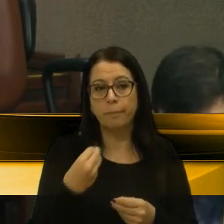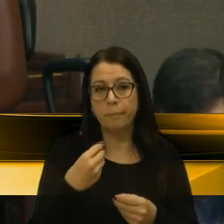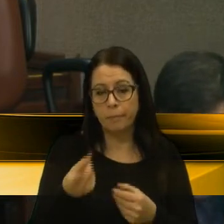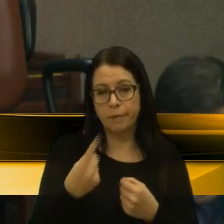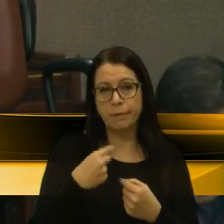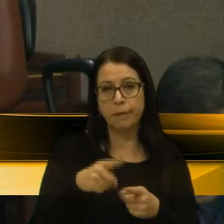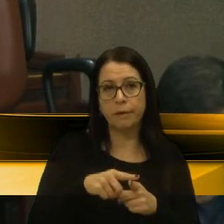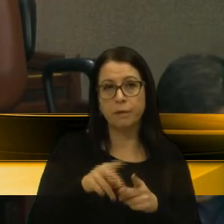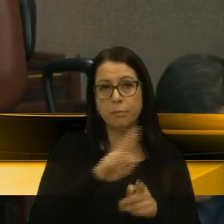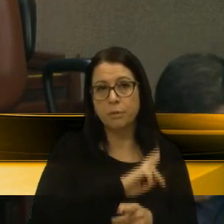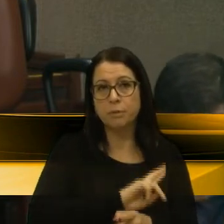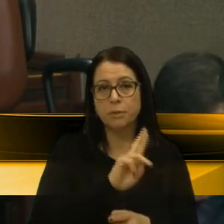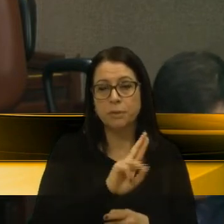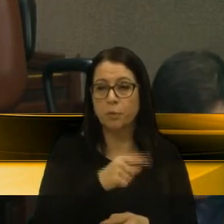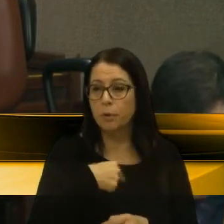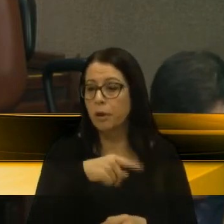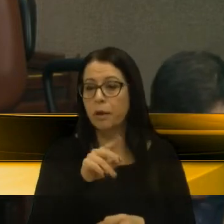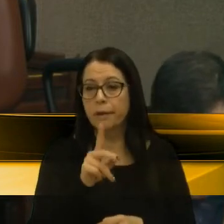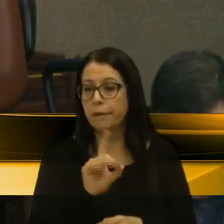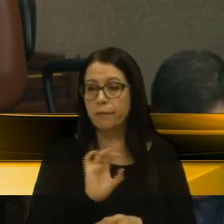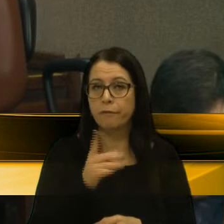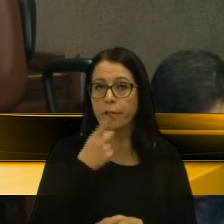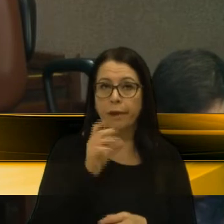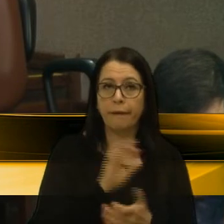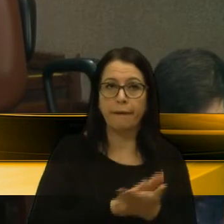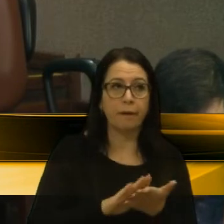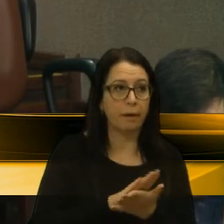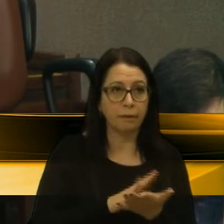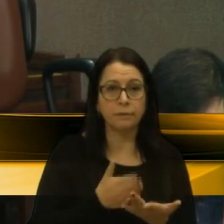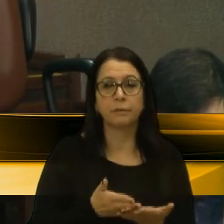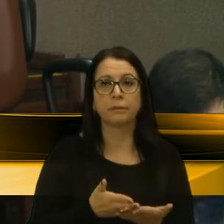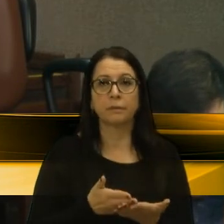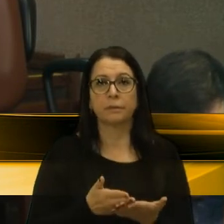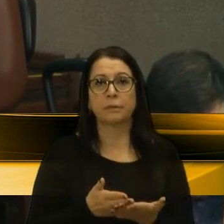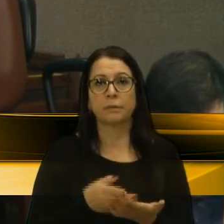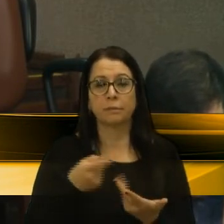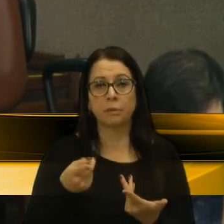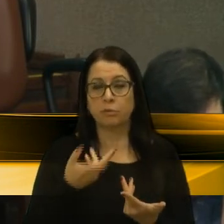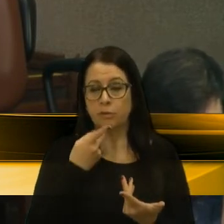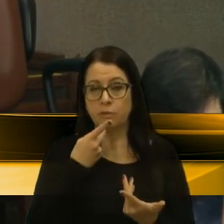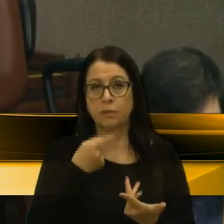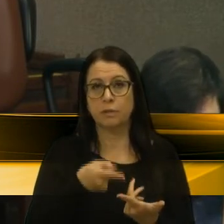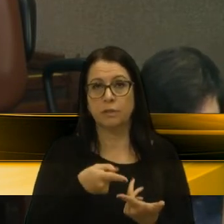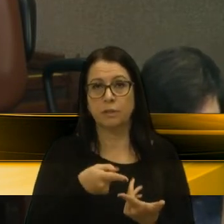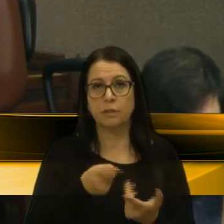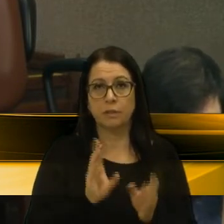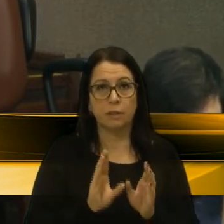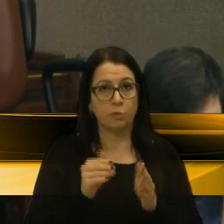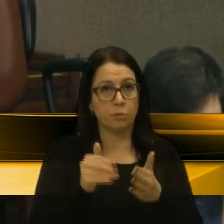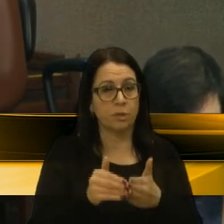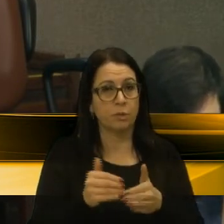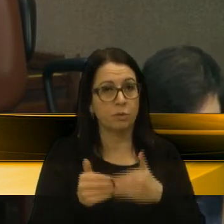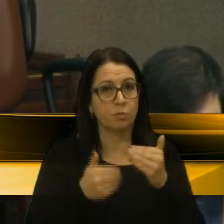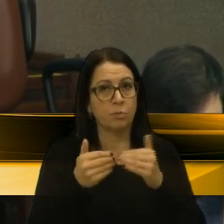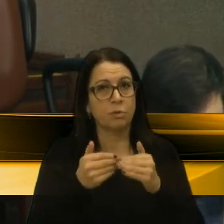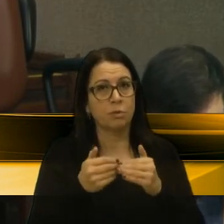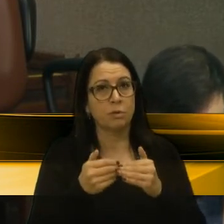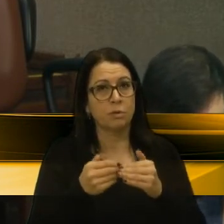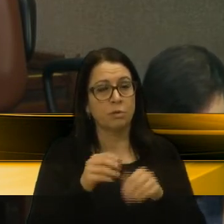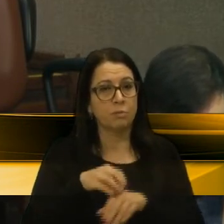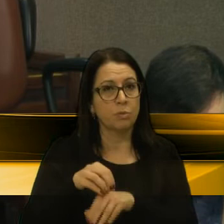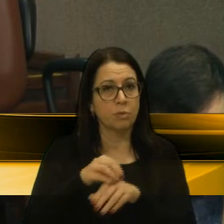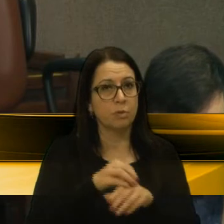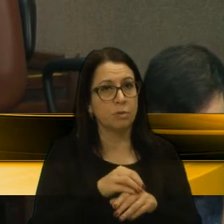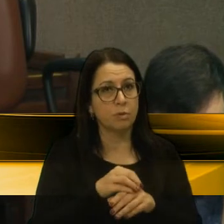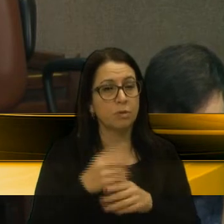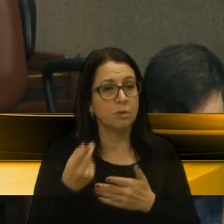ou irem lá e simplesmente não falar absolutamente nada. Mas eu quero dizer que, na Comissão de Desenvolvimento Urbano, Transporte e Habitação,